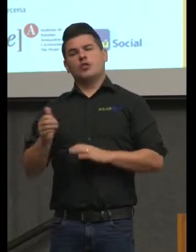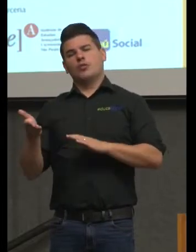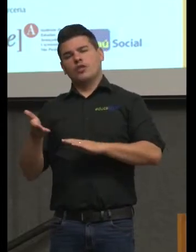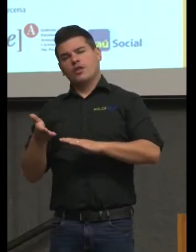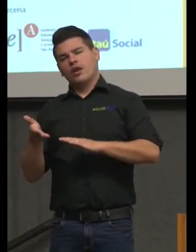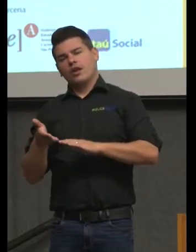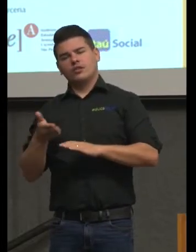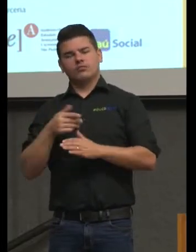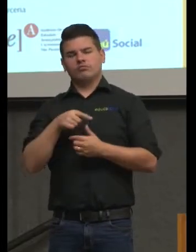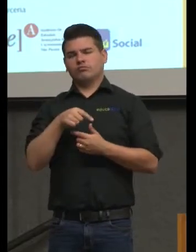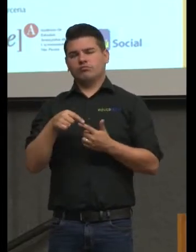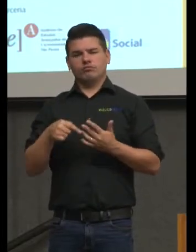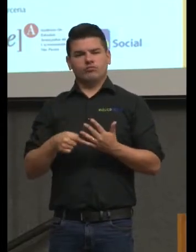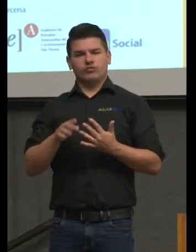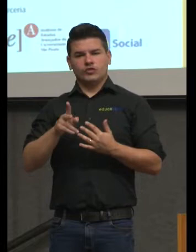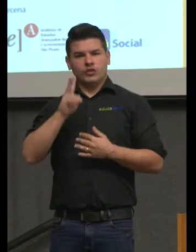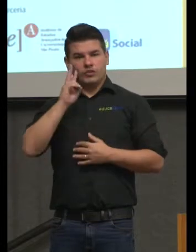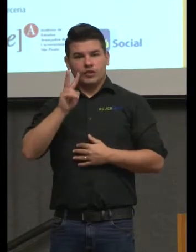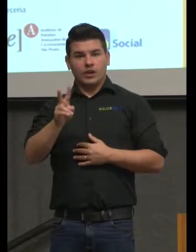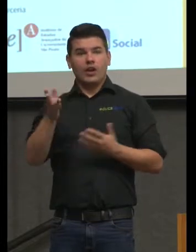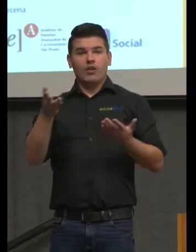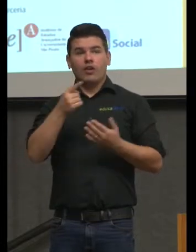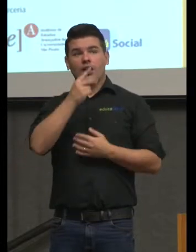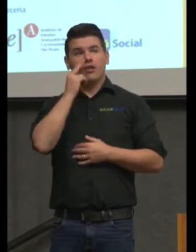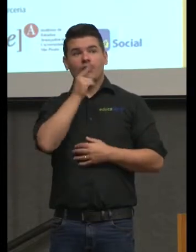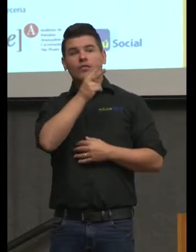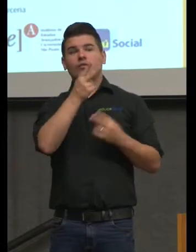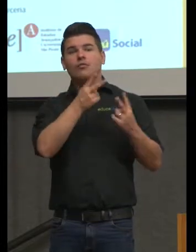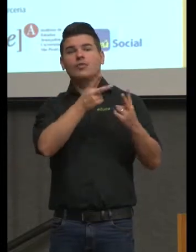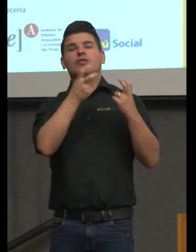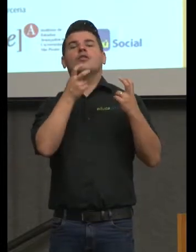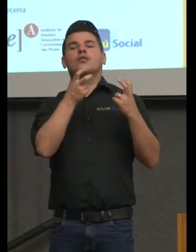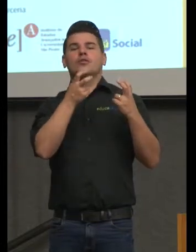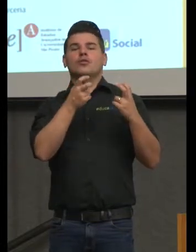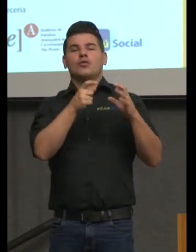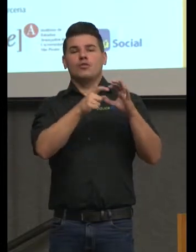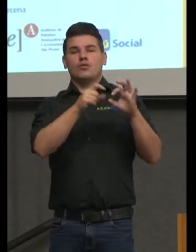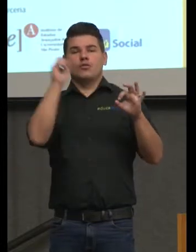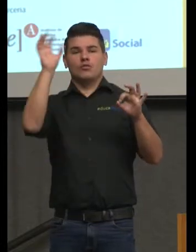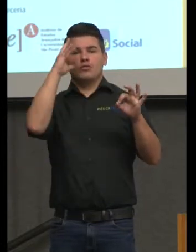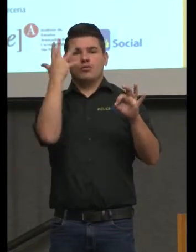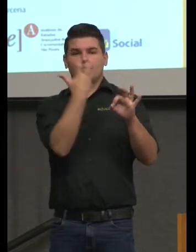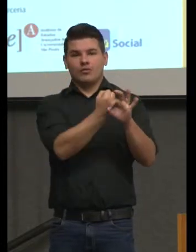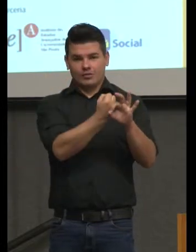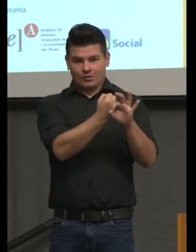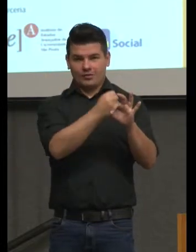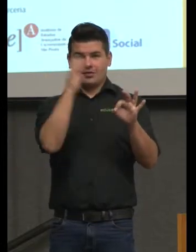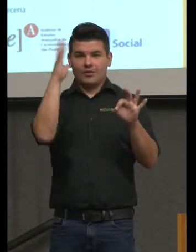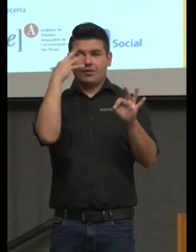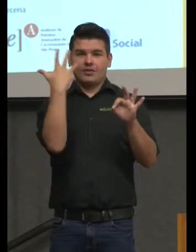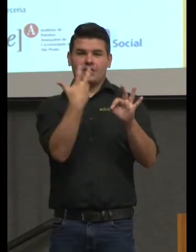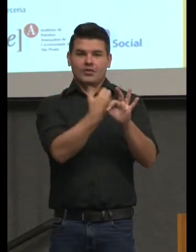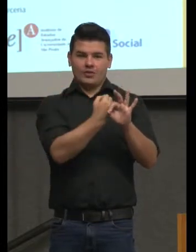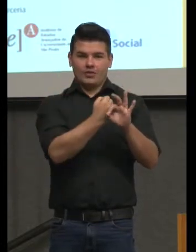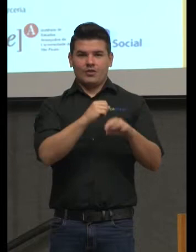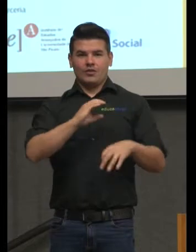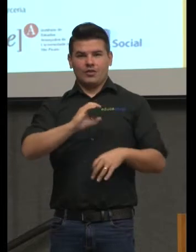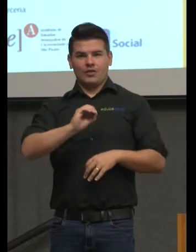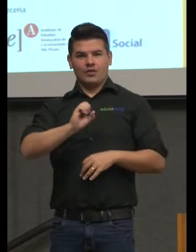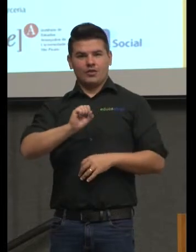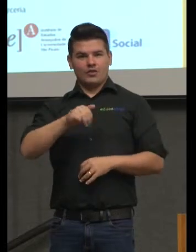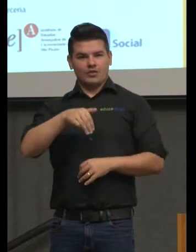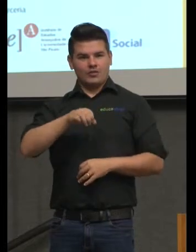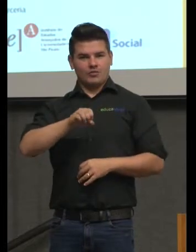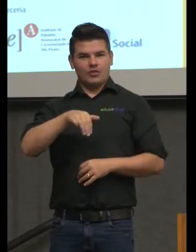já até enxergaram o buraco negro agora e tal então já cosmologia está na moda agora vai